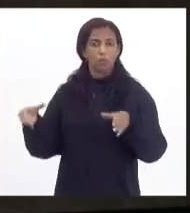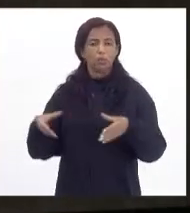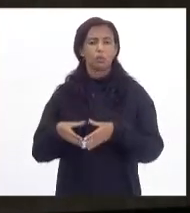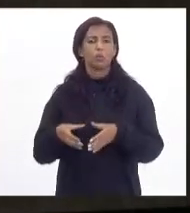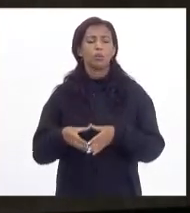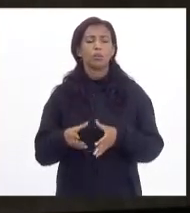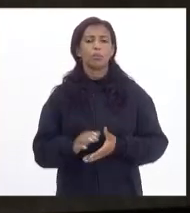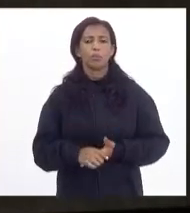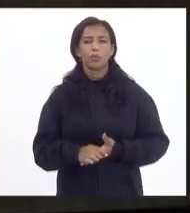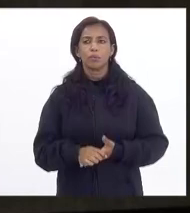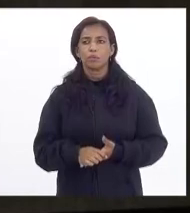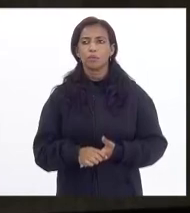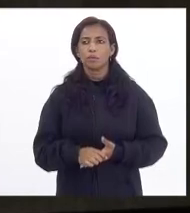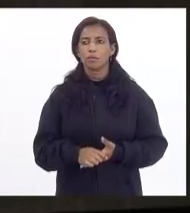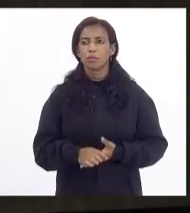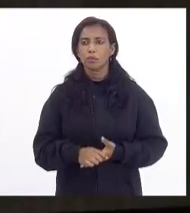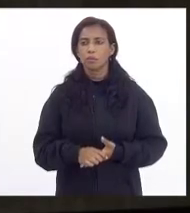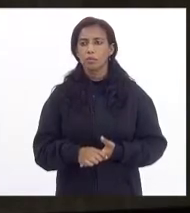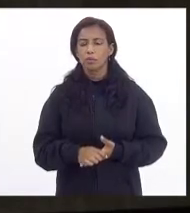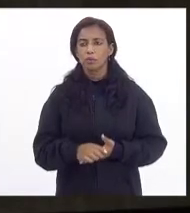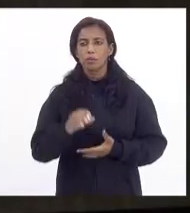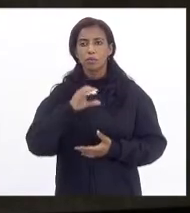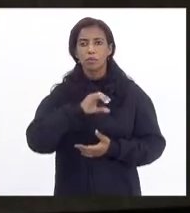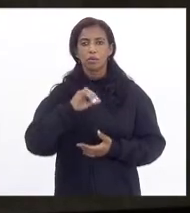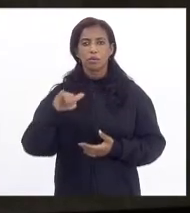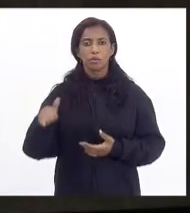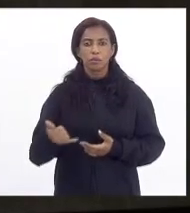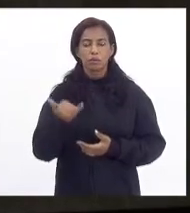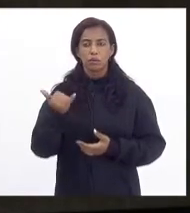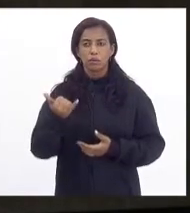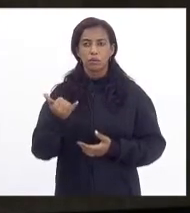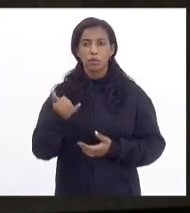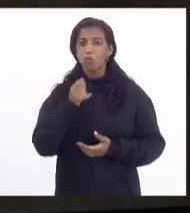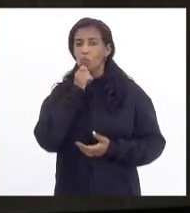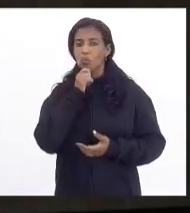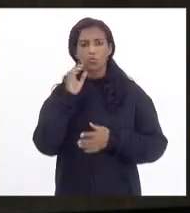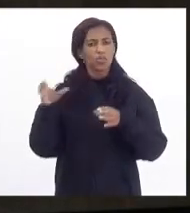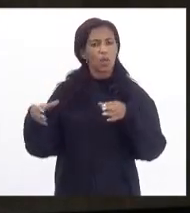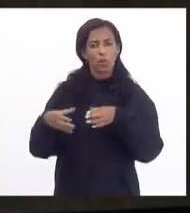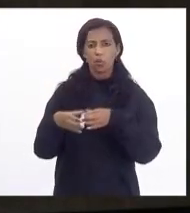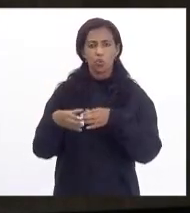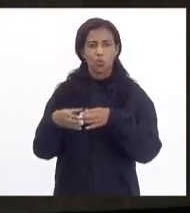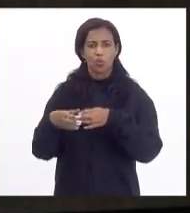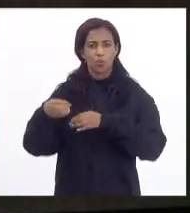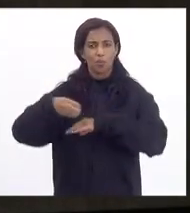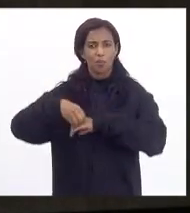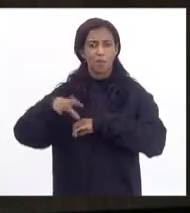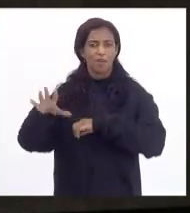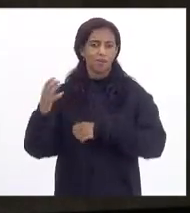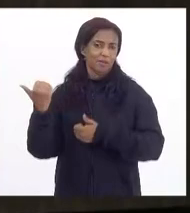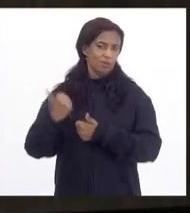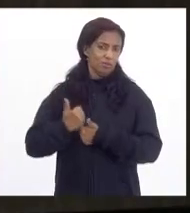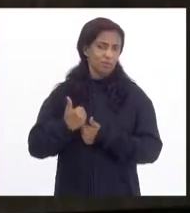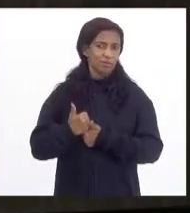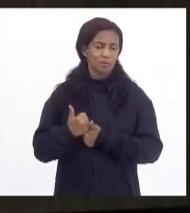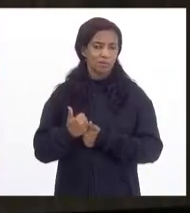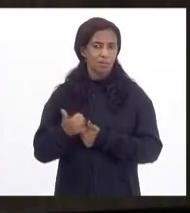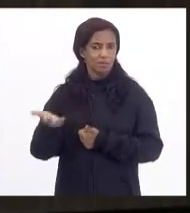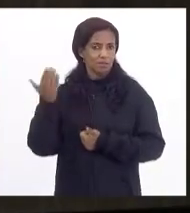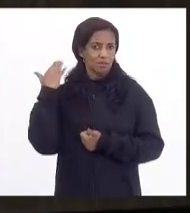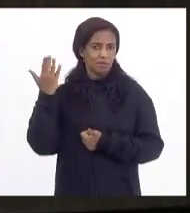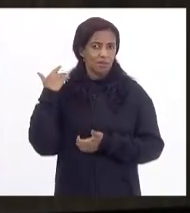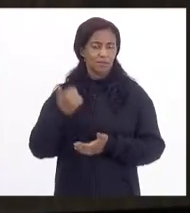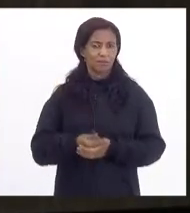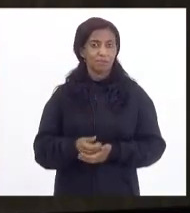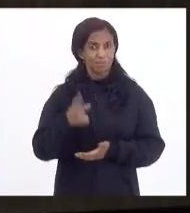Eu só queria, mais uma vez, lembrar que a CCJ não tinha grupo para mandar substitutivo há um tempo atrás.